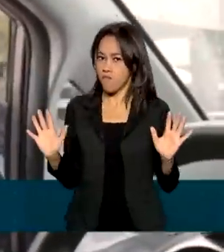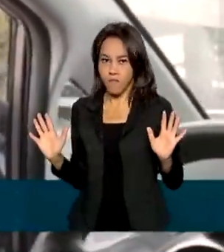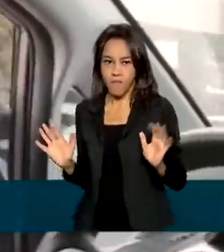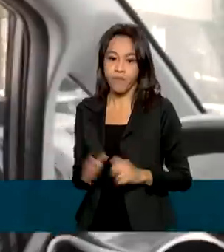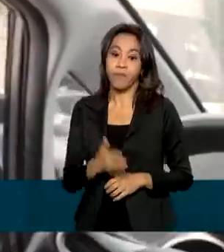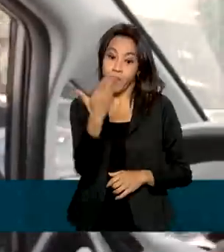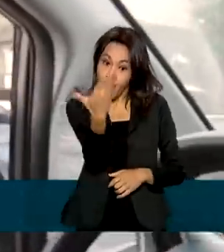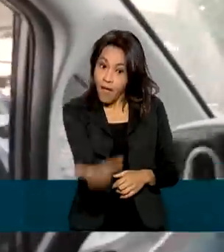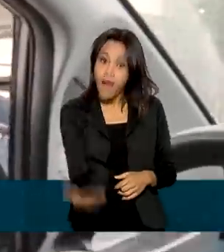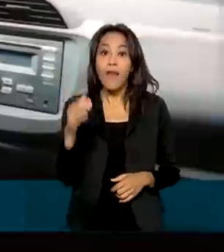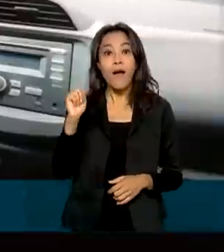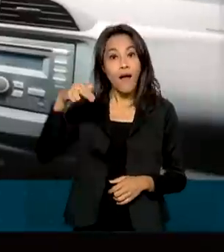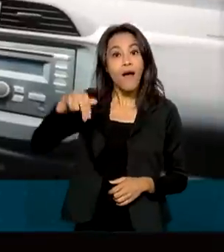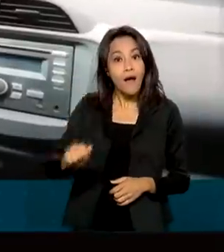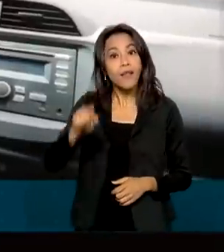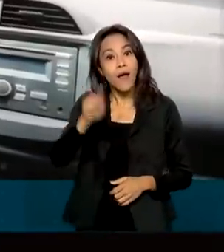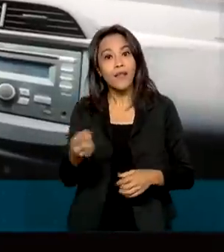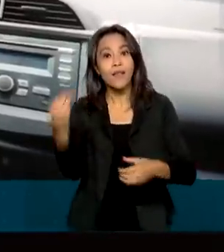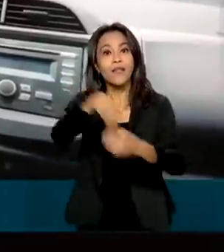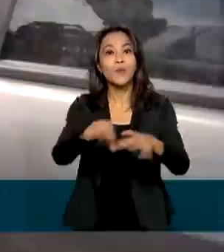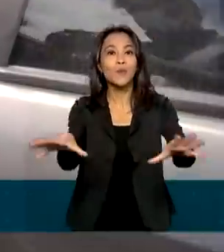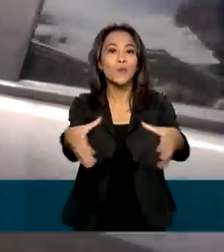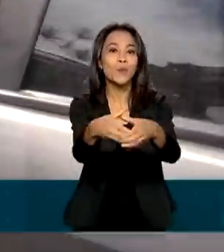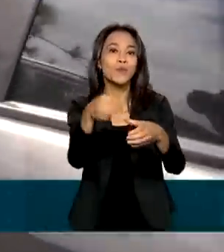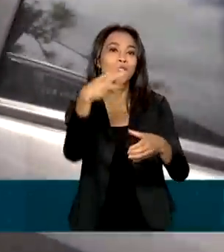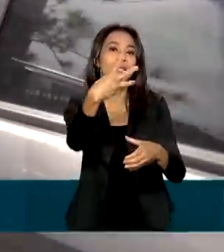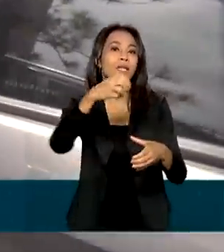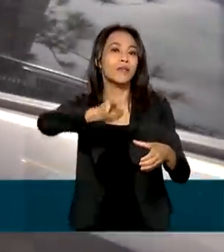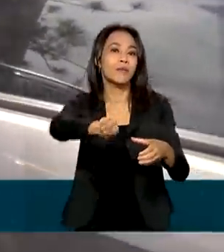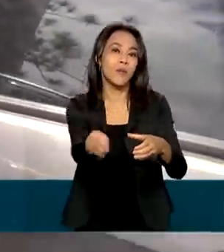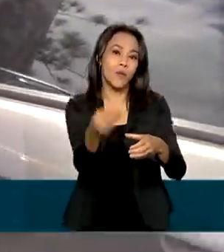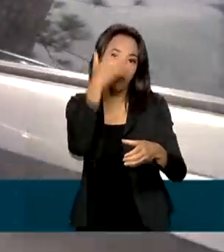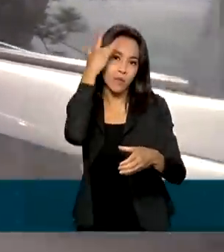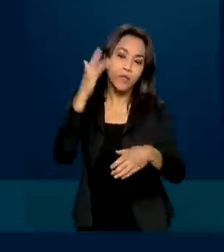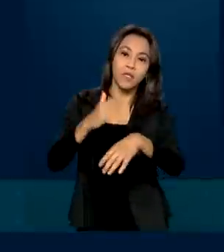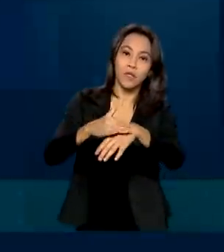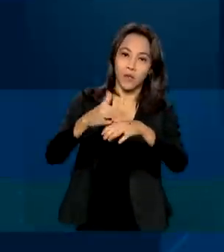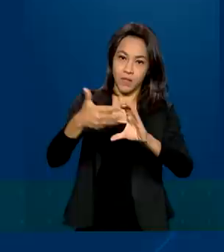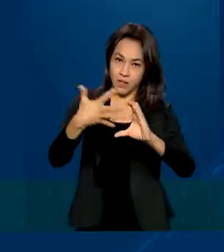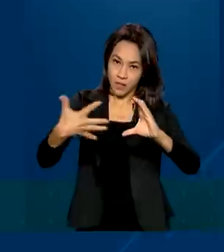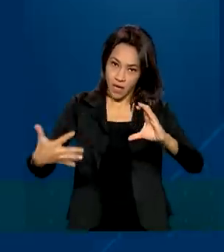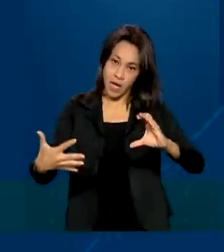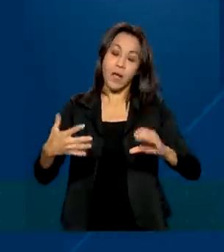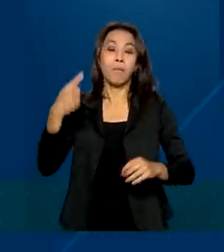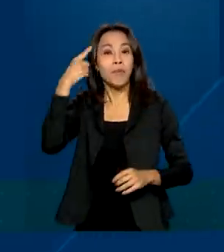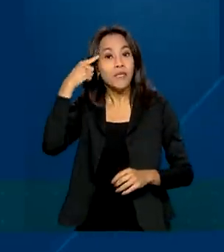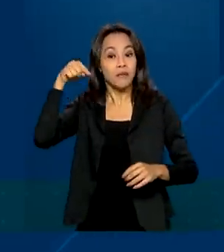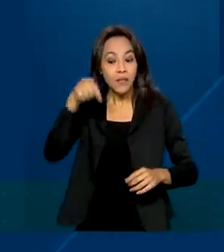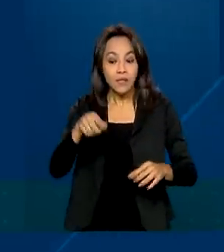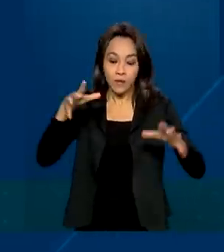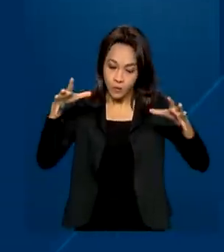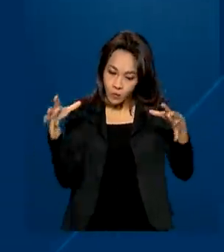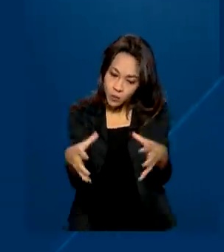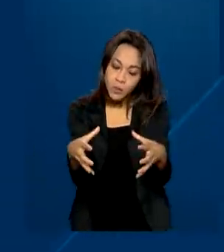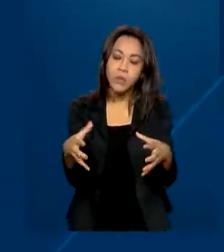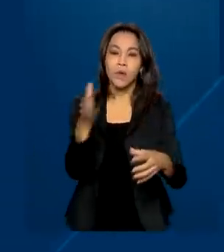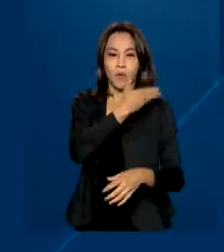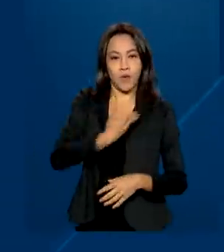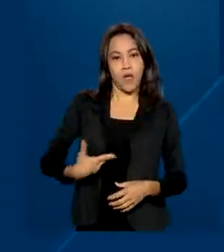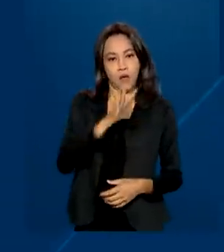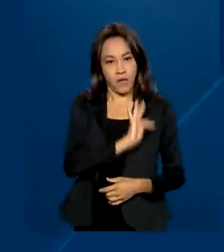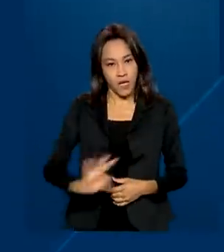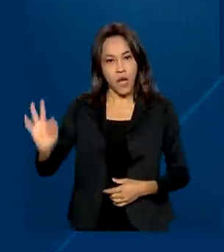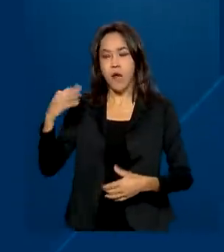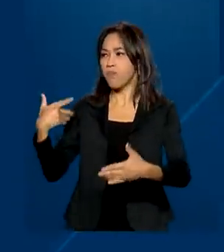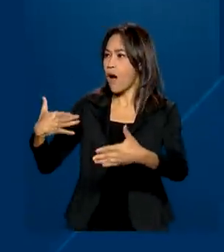Carolina é uma das 13 milhões de pessoas no Brasil que sofrem algum tipo de doença rara. Pensando nessa população, o governo federal